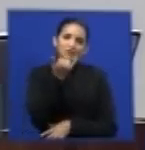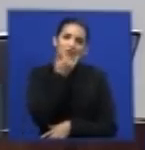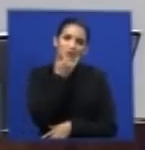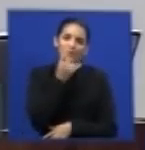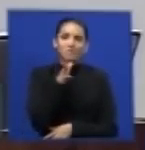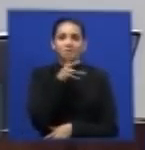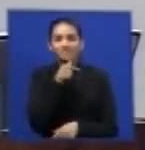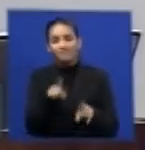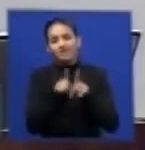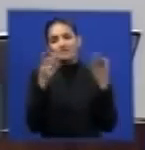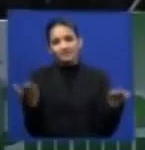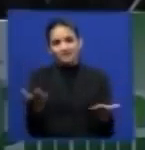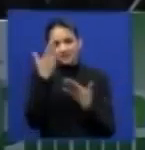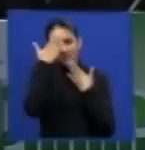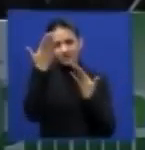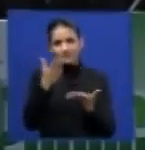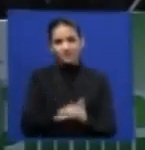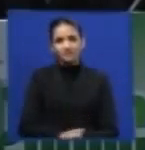ênfase e obrigada